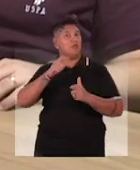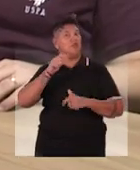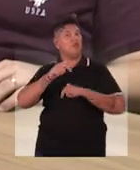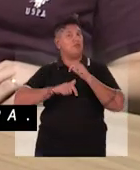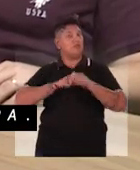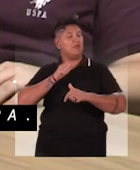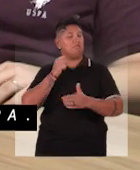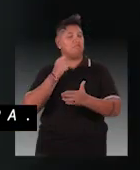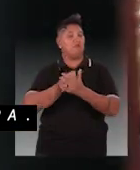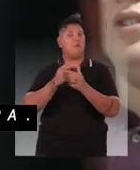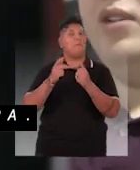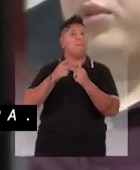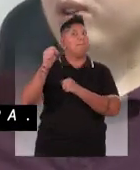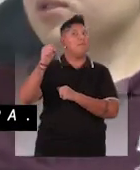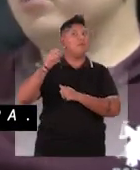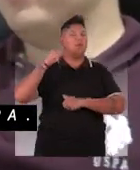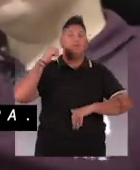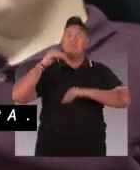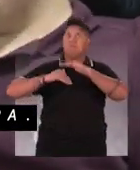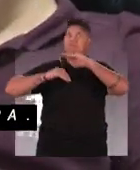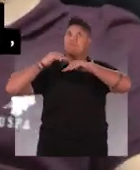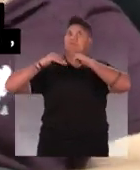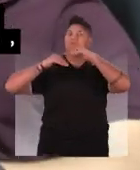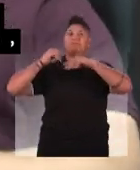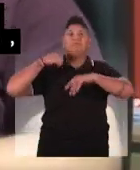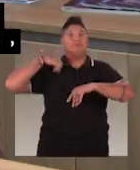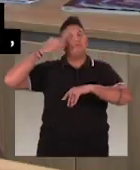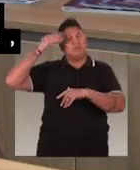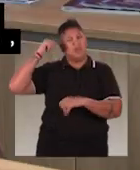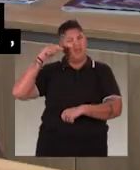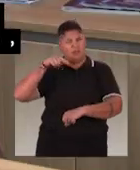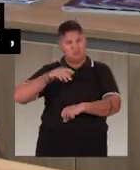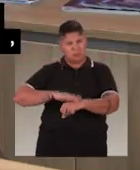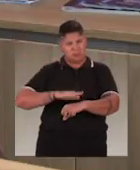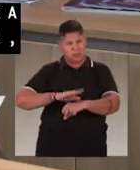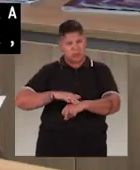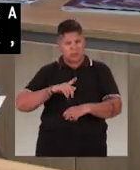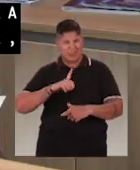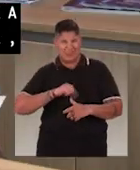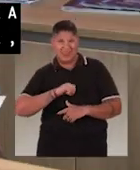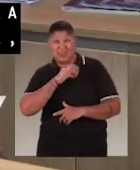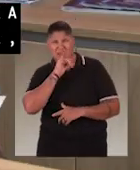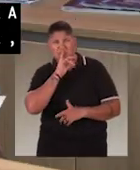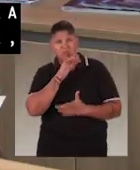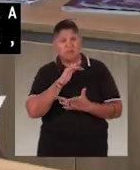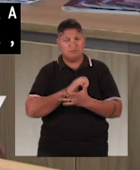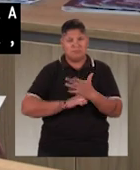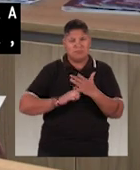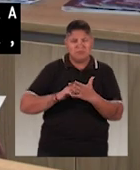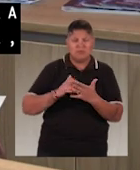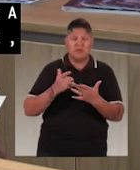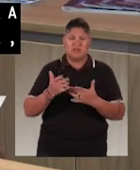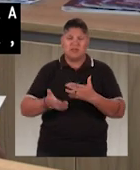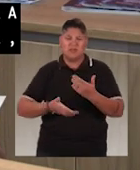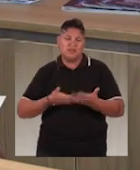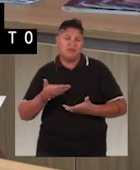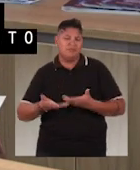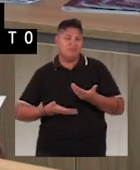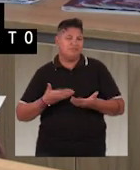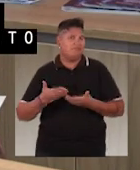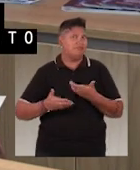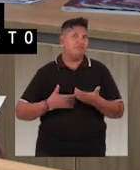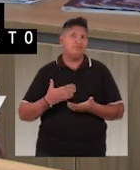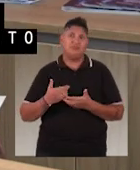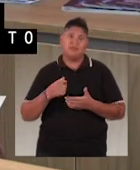pós-graduação, o que gerou uma guinada na carreira. Eu sei que naquele momento, inclusive, pesava um pouco para a empresa tomar uma